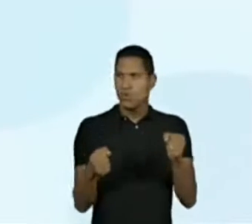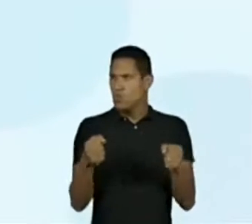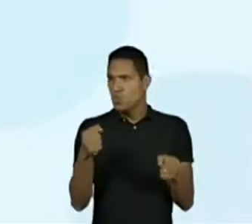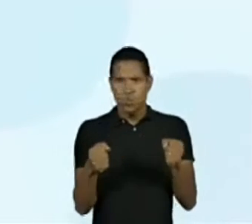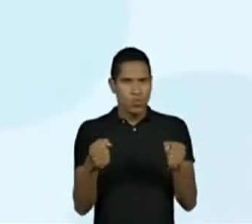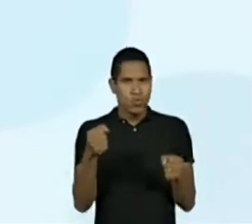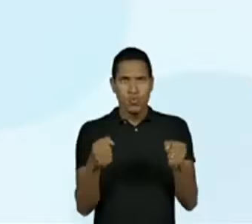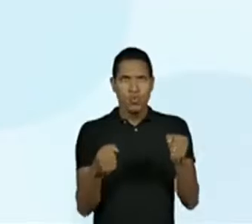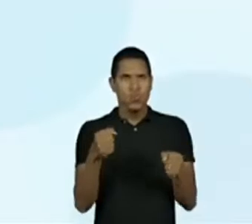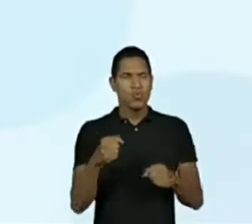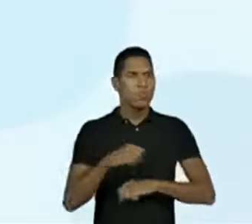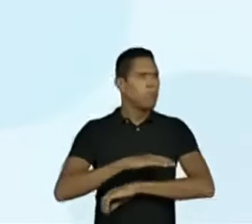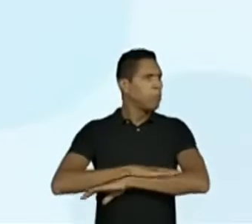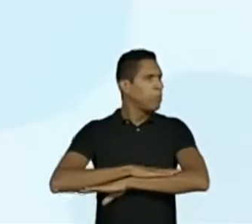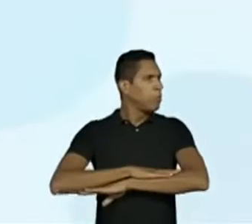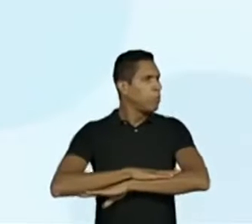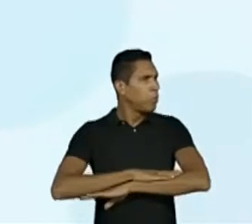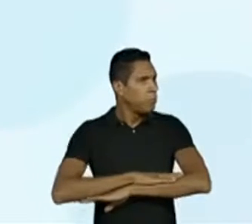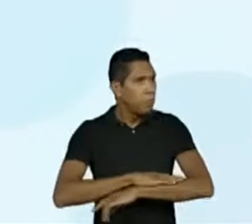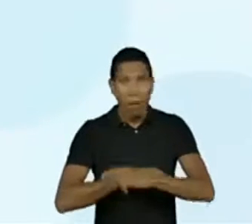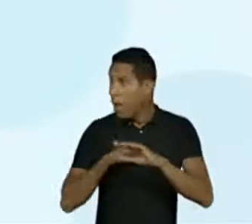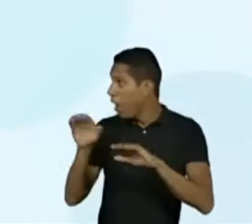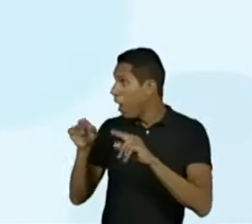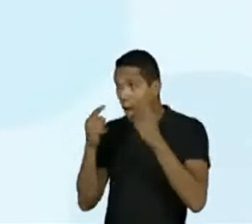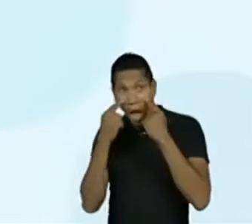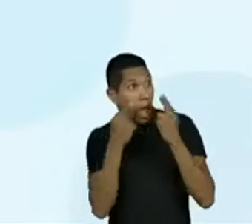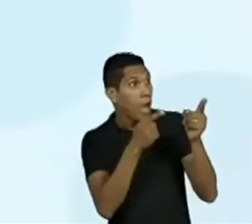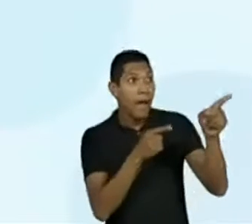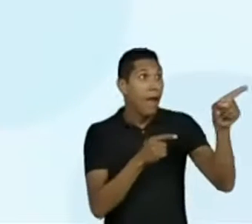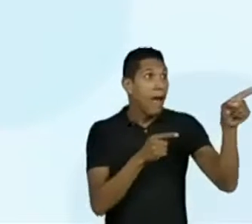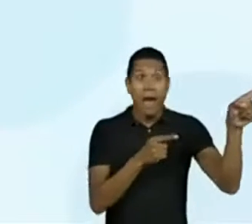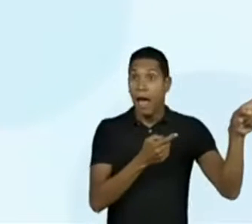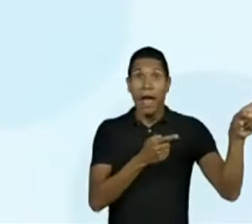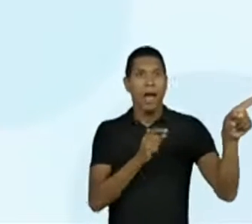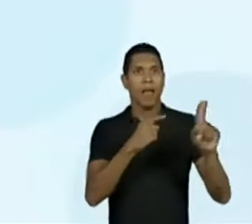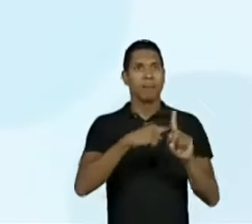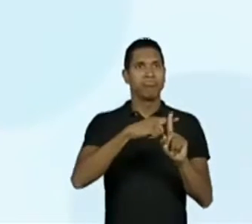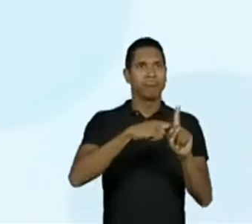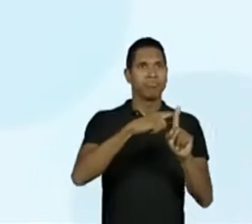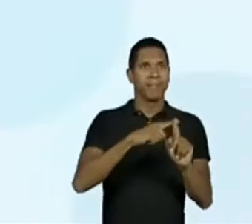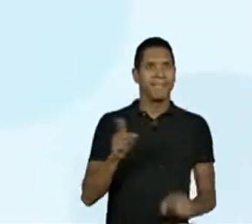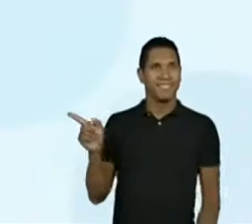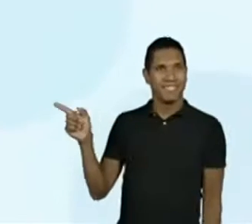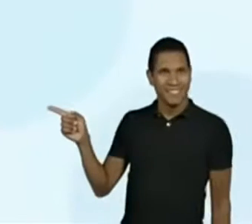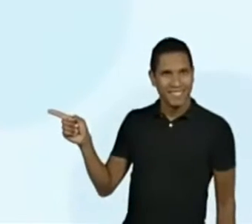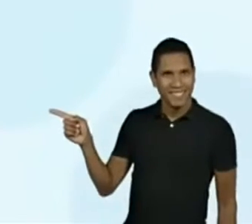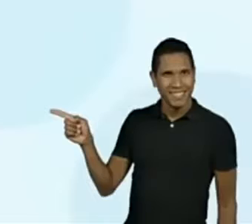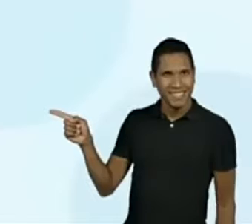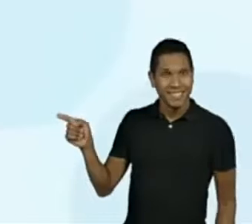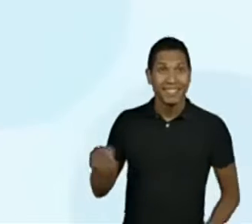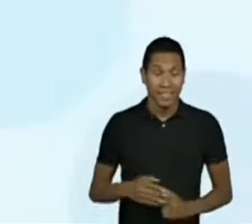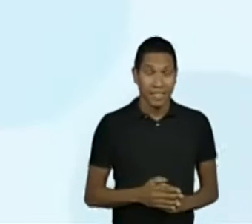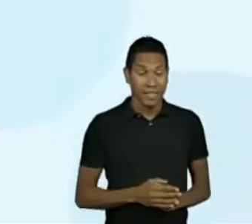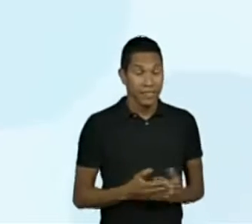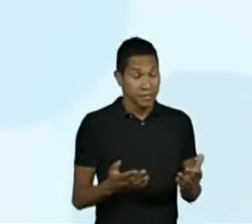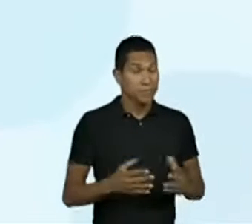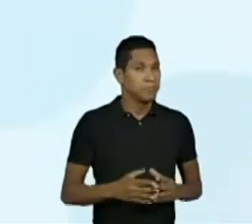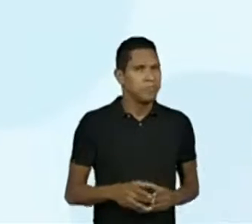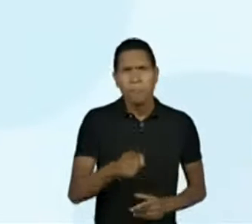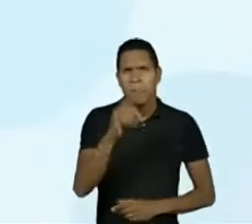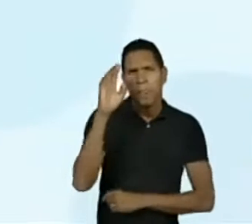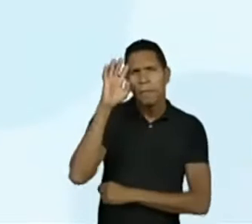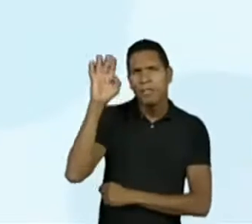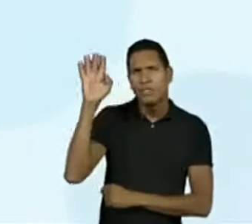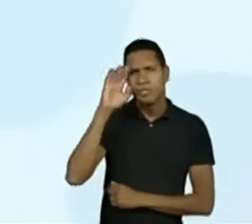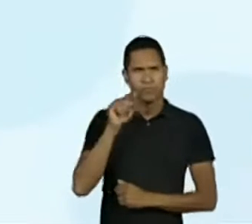como Vinícius e seus pais, se defrontaram aí. A gente já vai pensando em